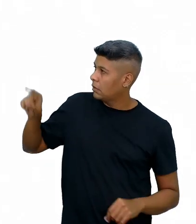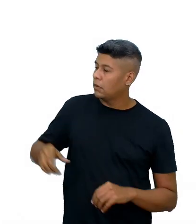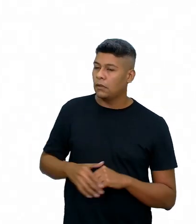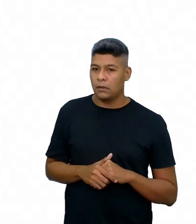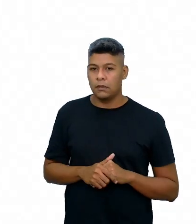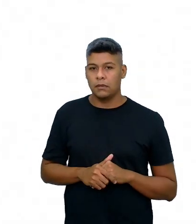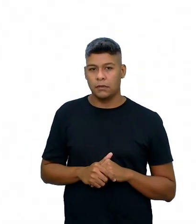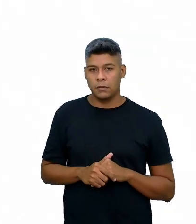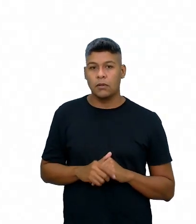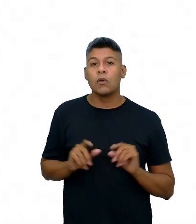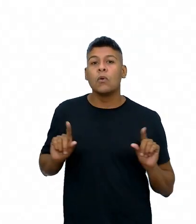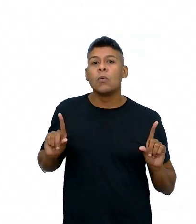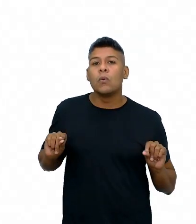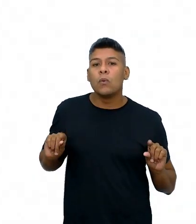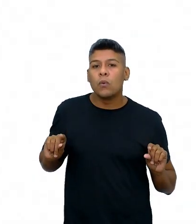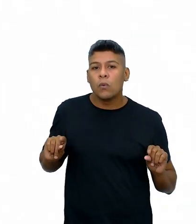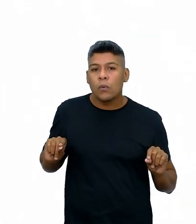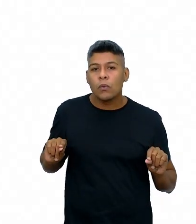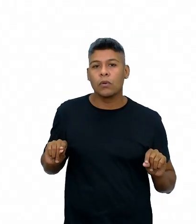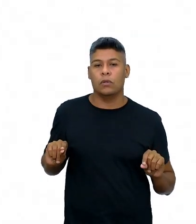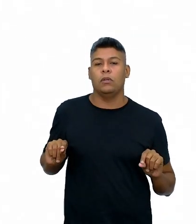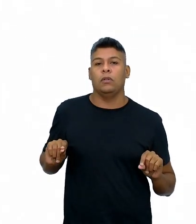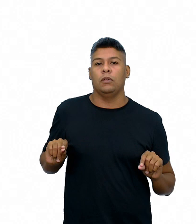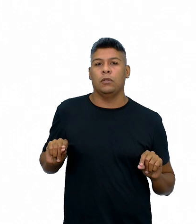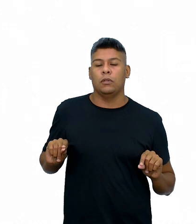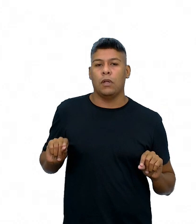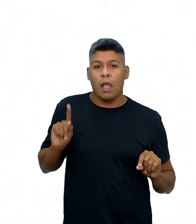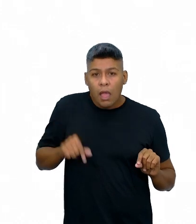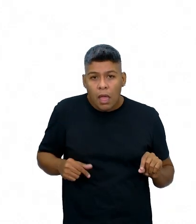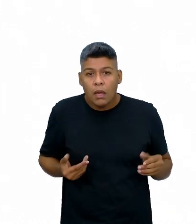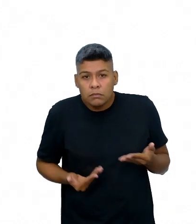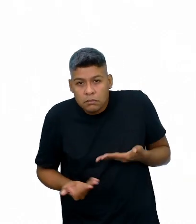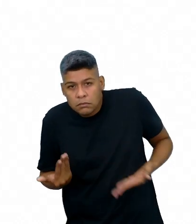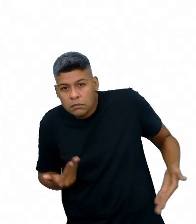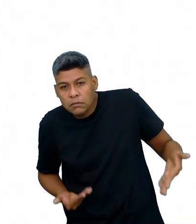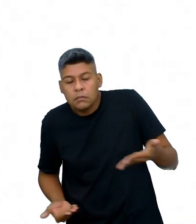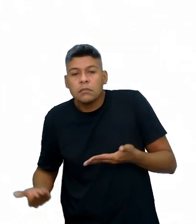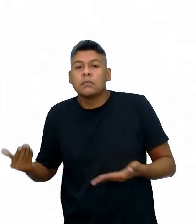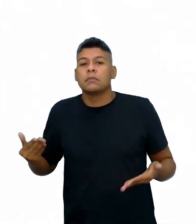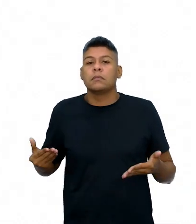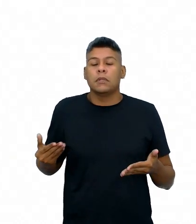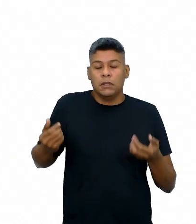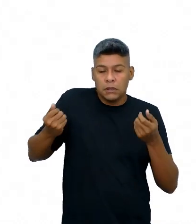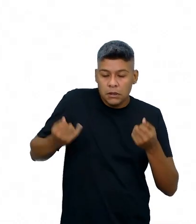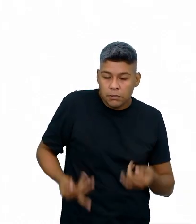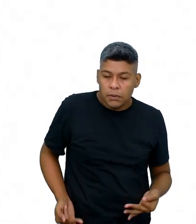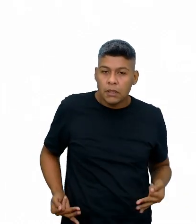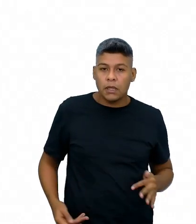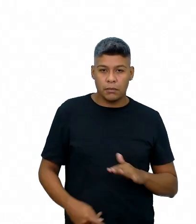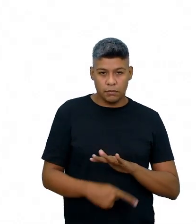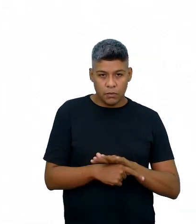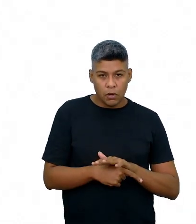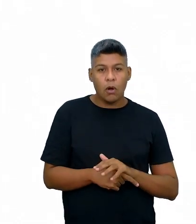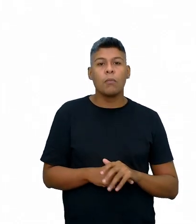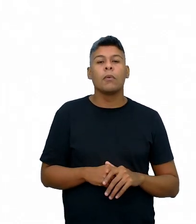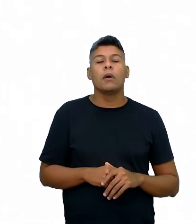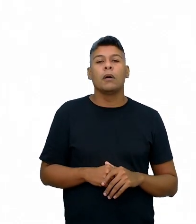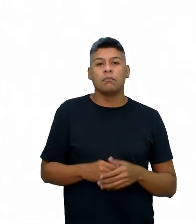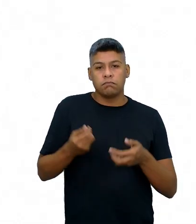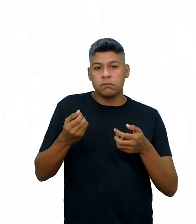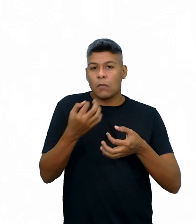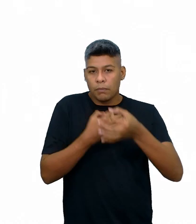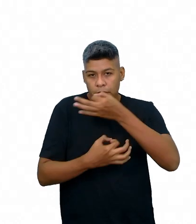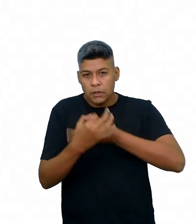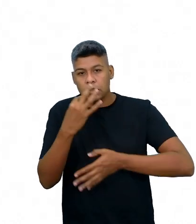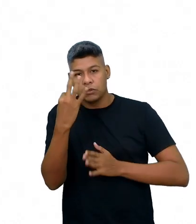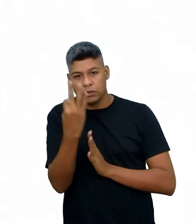contradizem-se ou uma exemplifica a outra. Para elaborar sua resposta, justifique as suas afirmações com argumentos dos